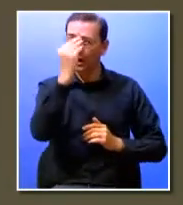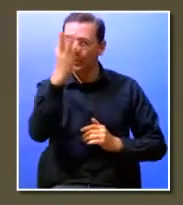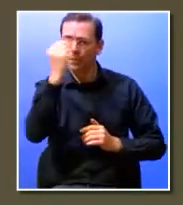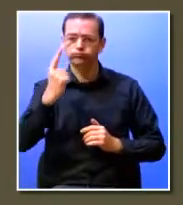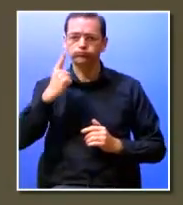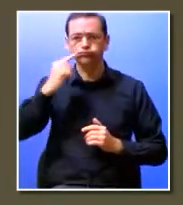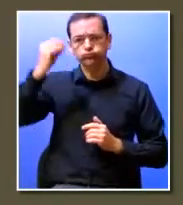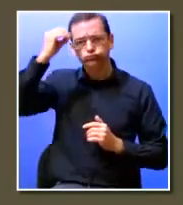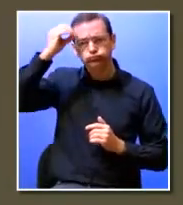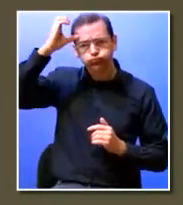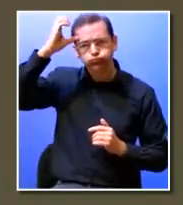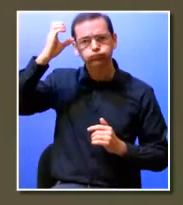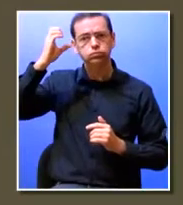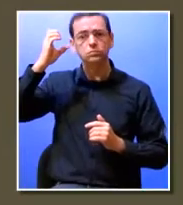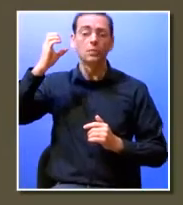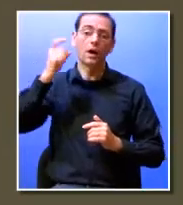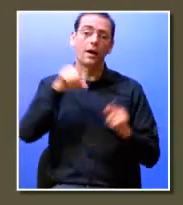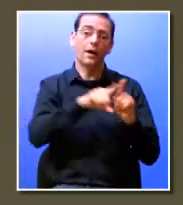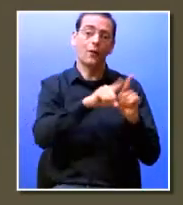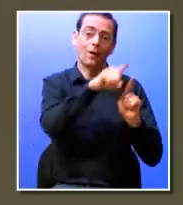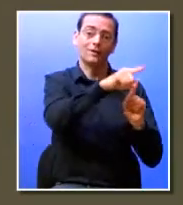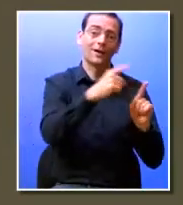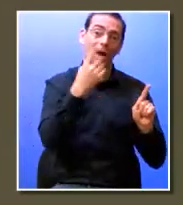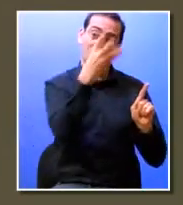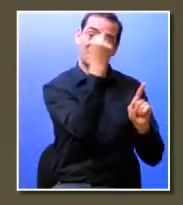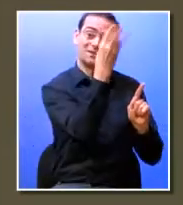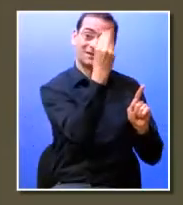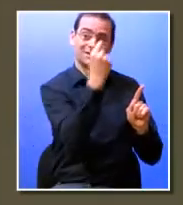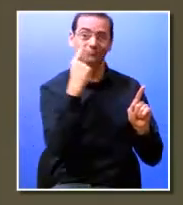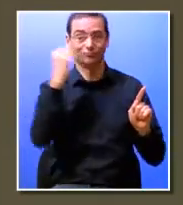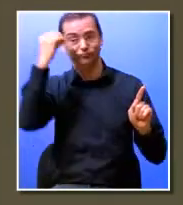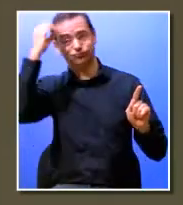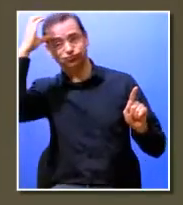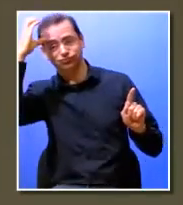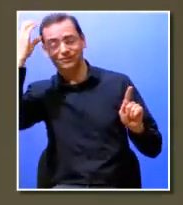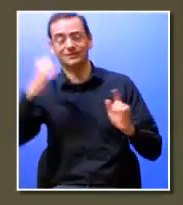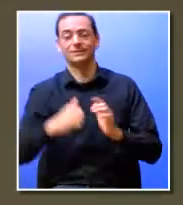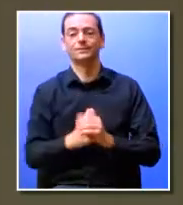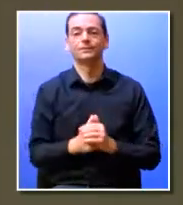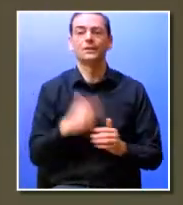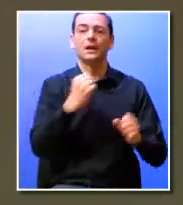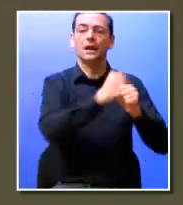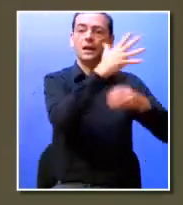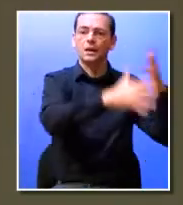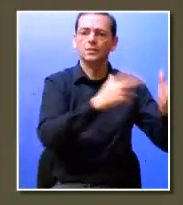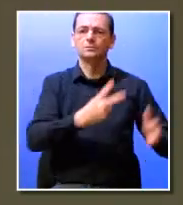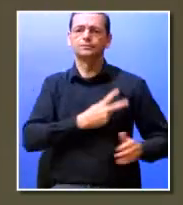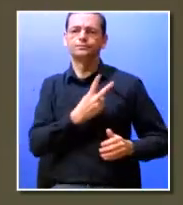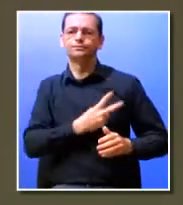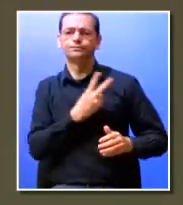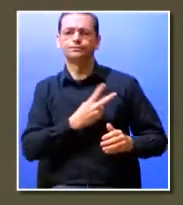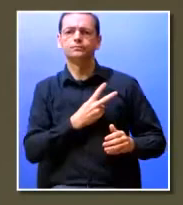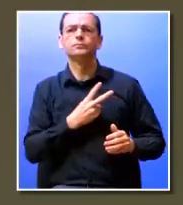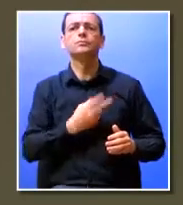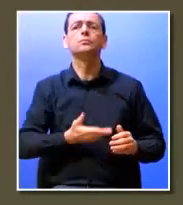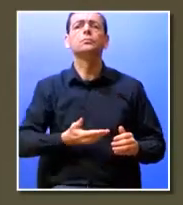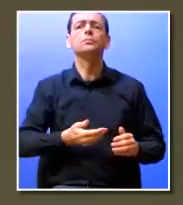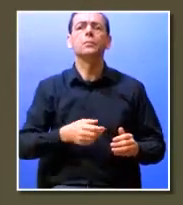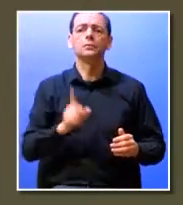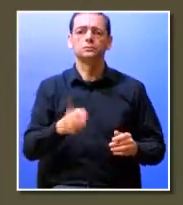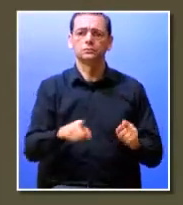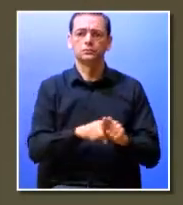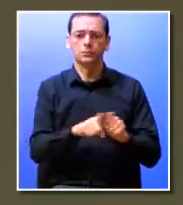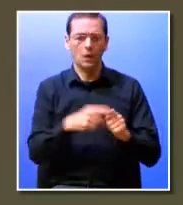conhecimento que o conhecimento no fundo é a aprendizagem e portanto as empresas e as universidades cada vez mais tornam-se canais